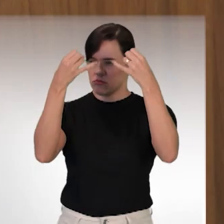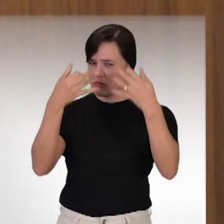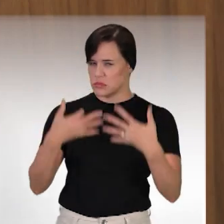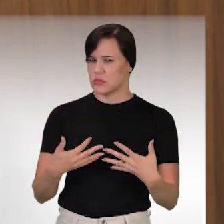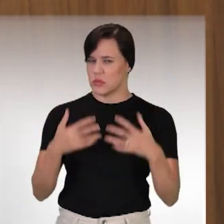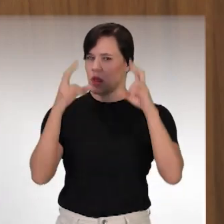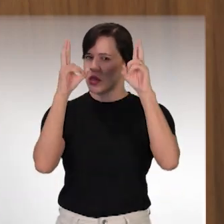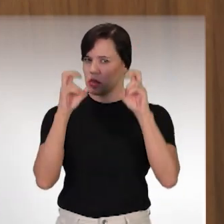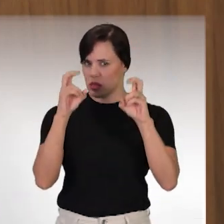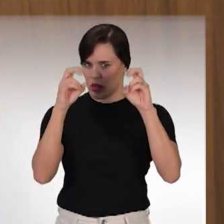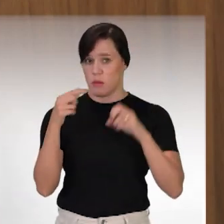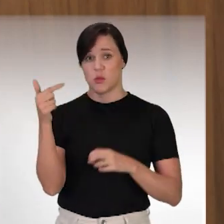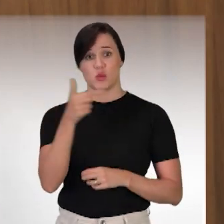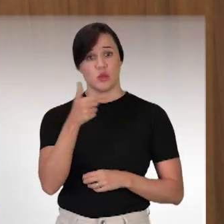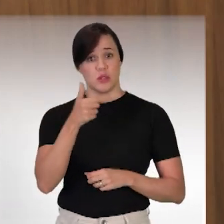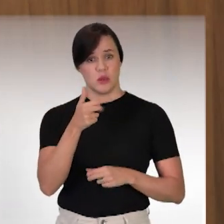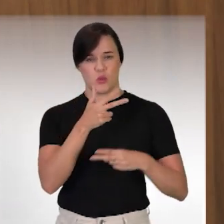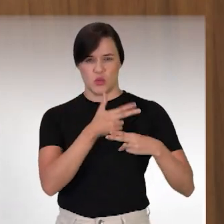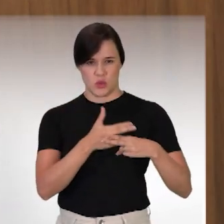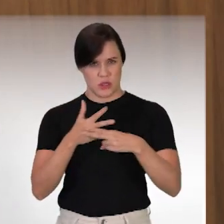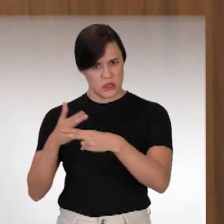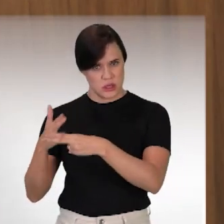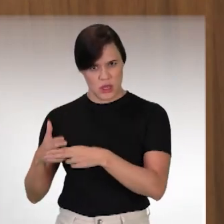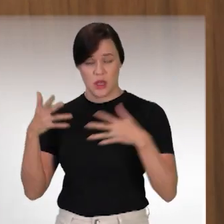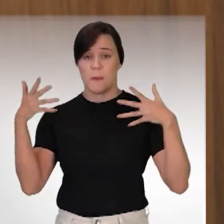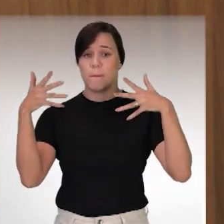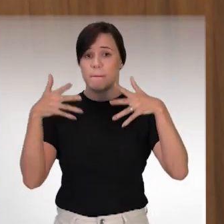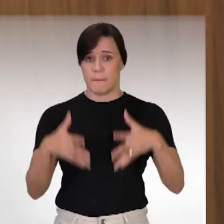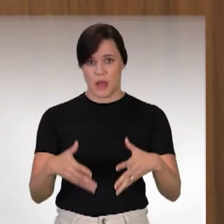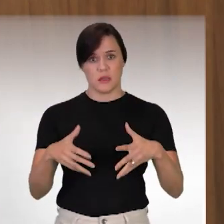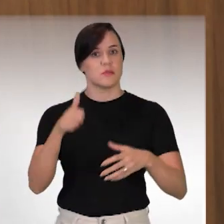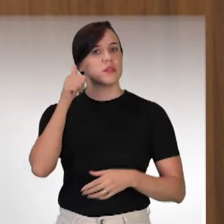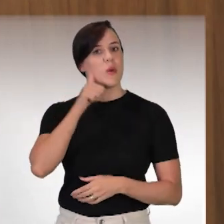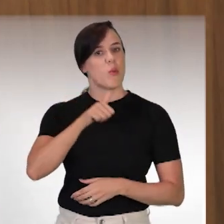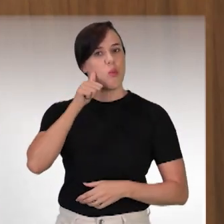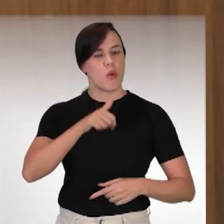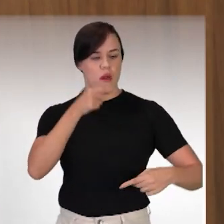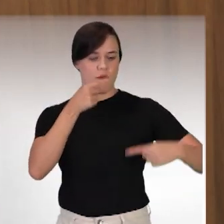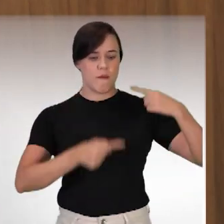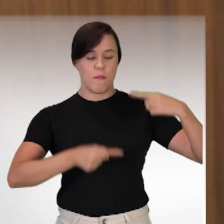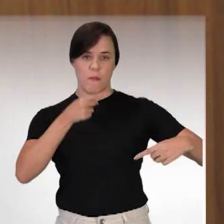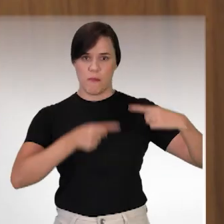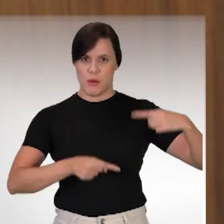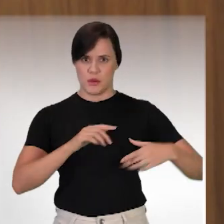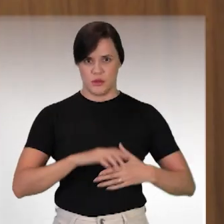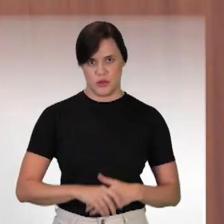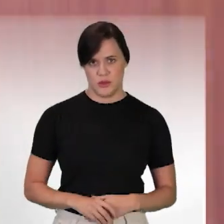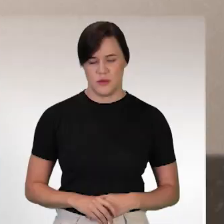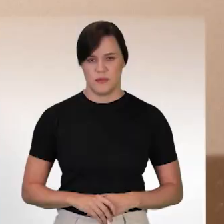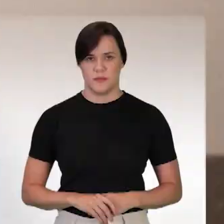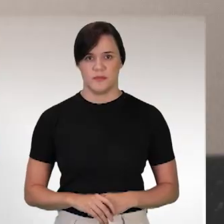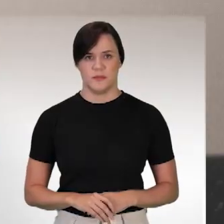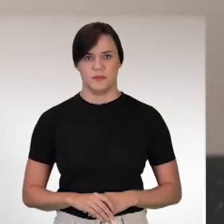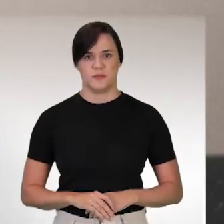sobre esse assunto no segundo episódio da série sobre a participação feminina na política. Vamos ver.